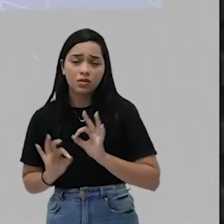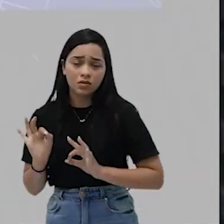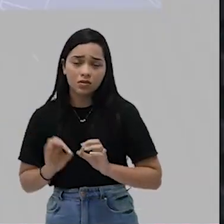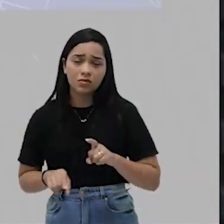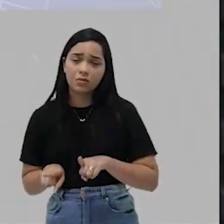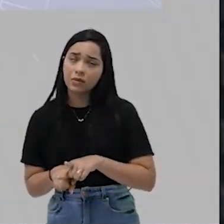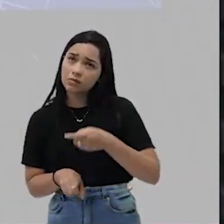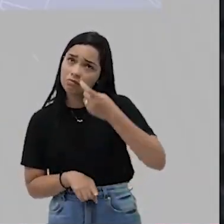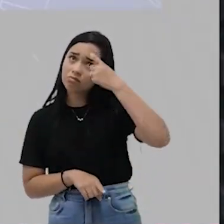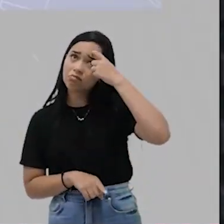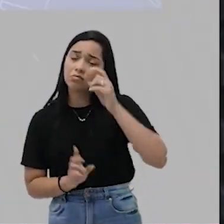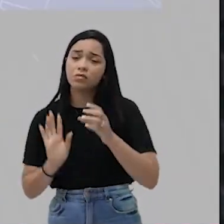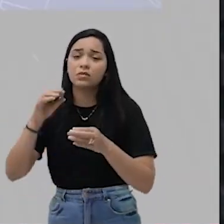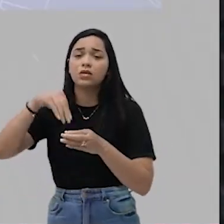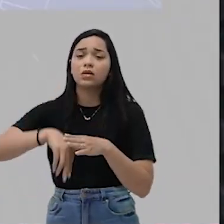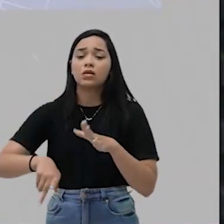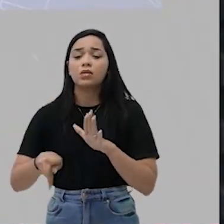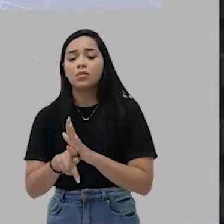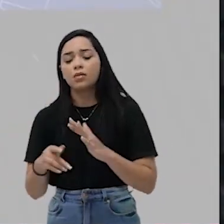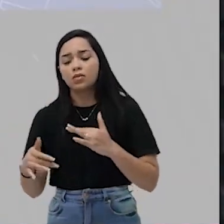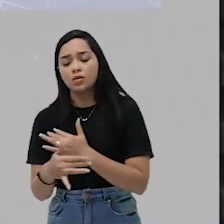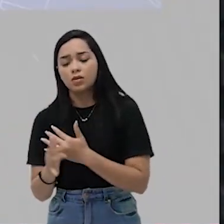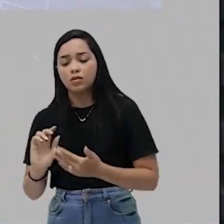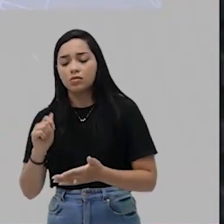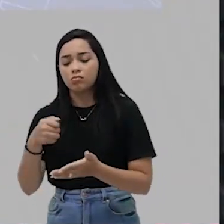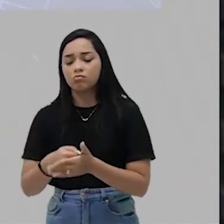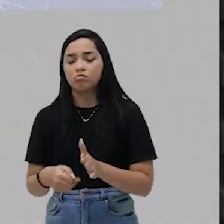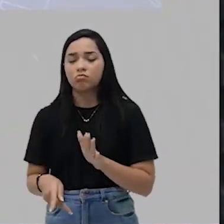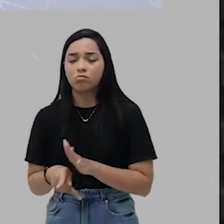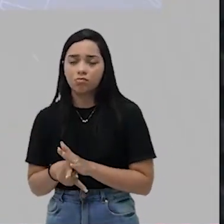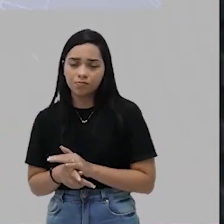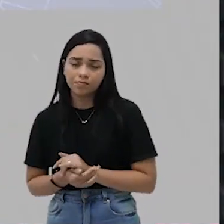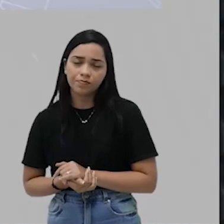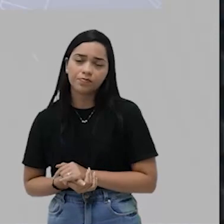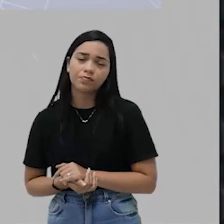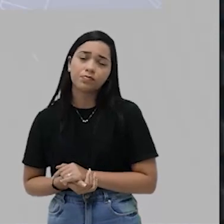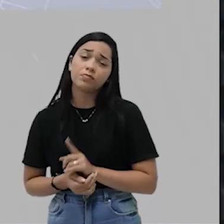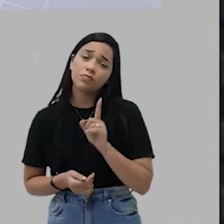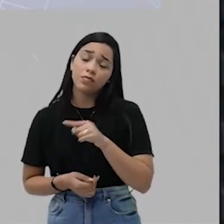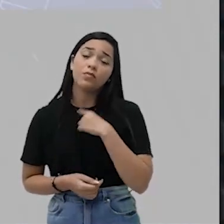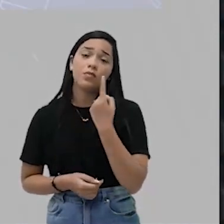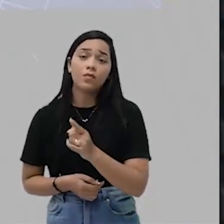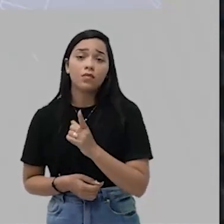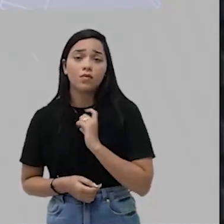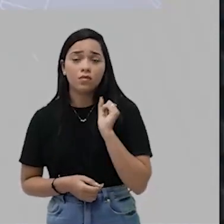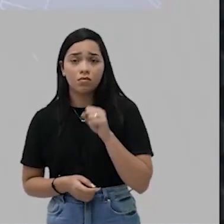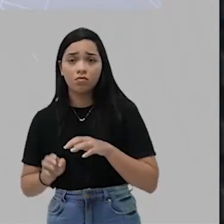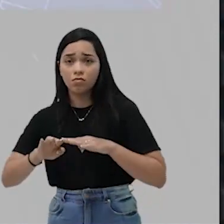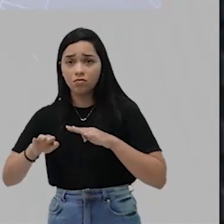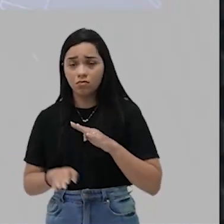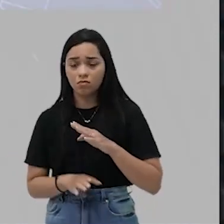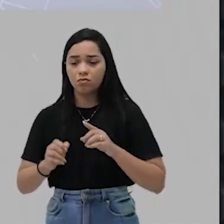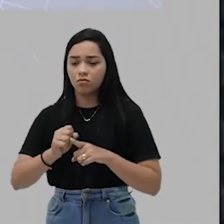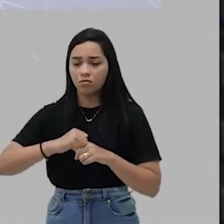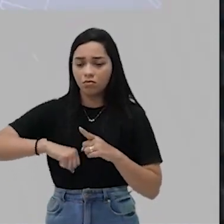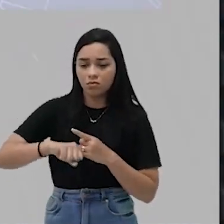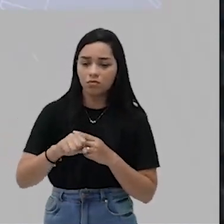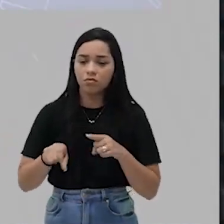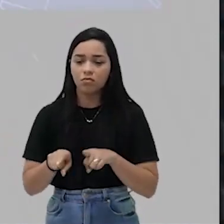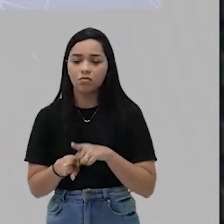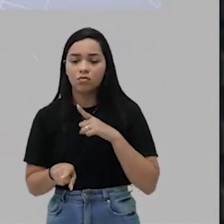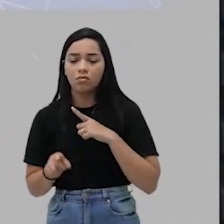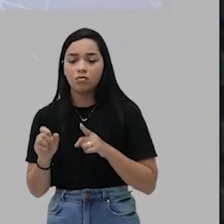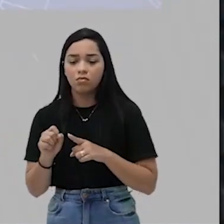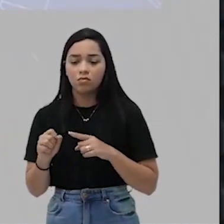interna. Ou seja, são sociedades rigidamente estratificadas. Onde nós teremos desigualdade social. Nessas